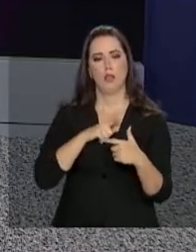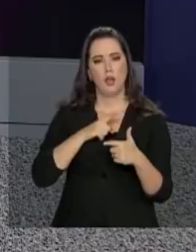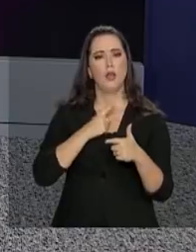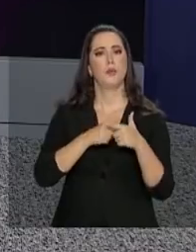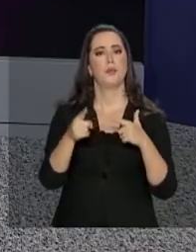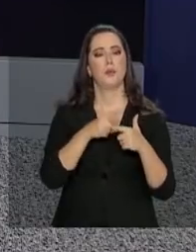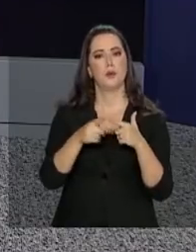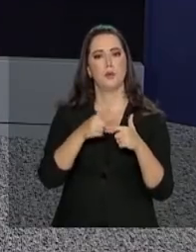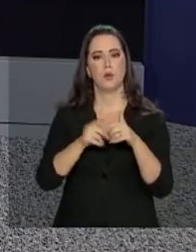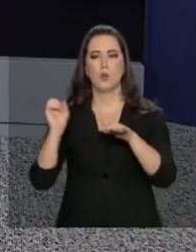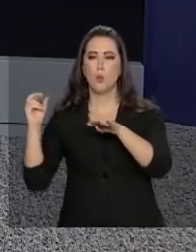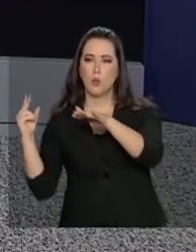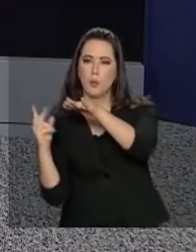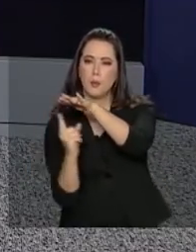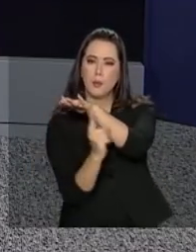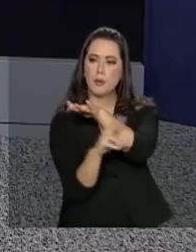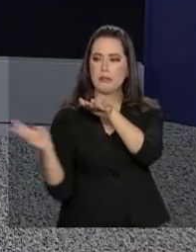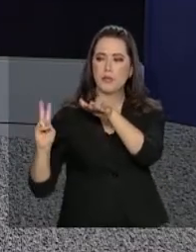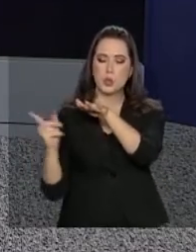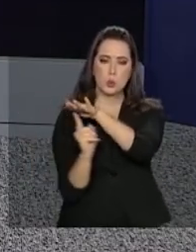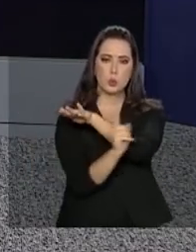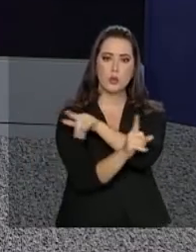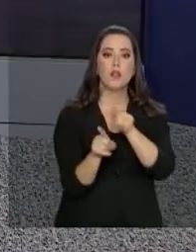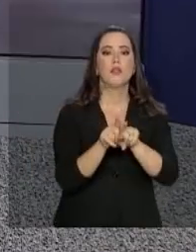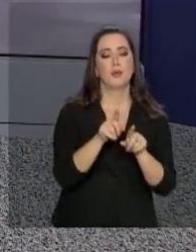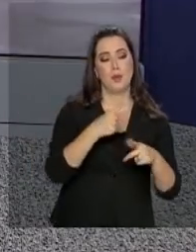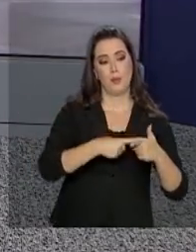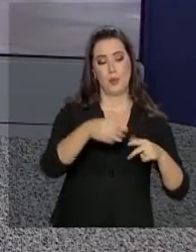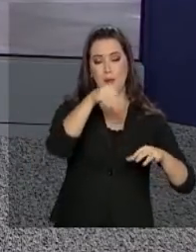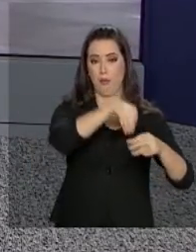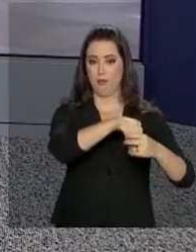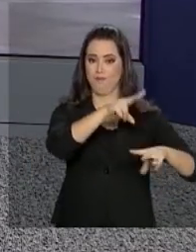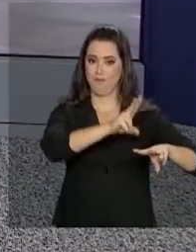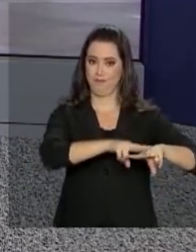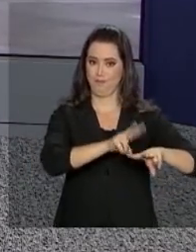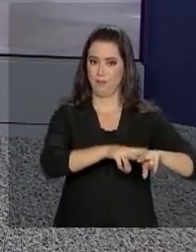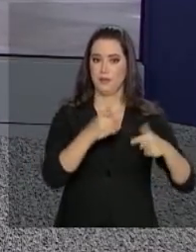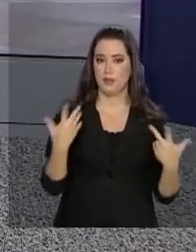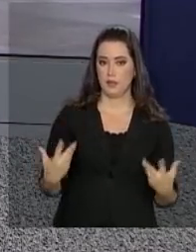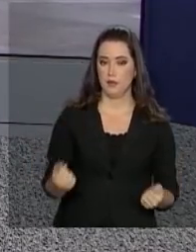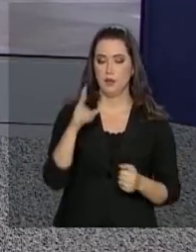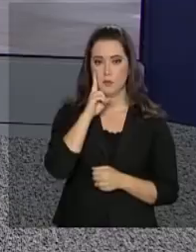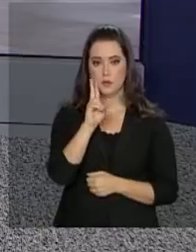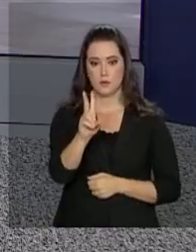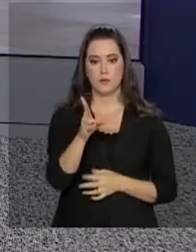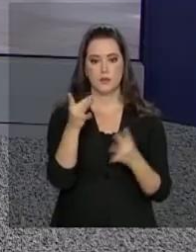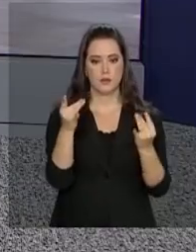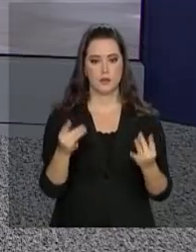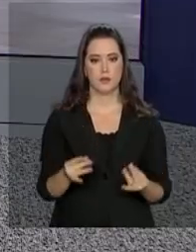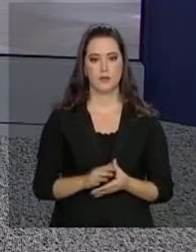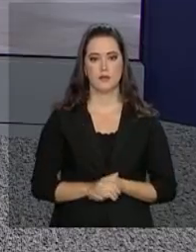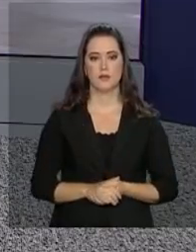penitenciário. Vamos então falar sobre esse assunto com a repórter Luciana Colares de Holanda. Olá, Luciana. Boa tarde pra você.